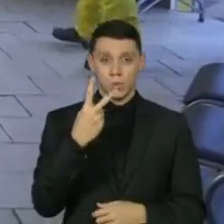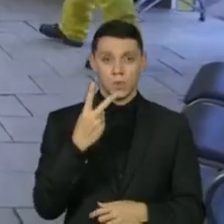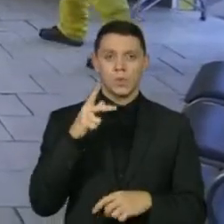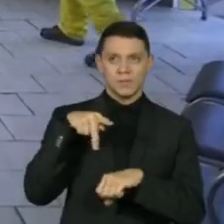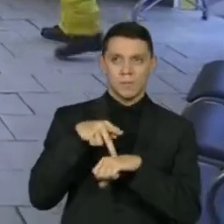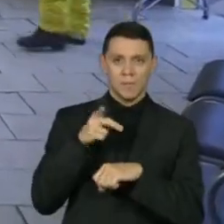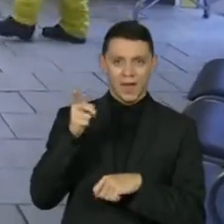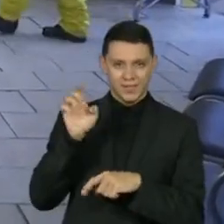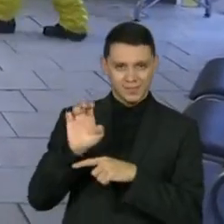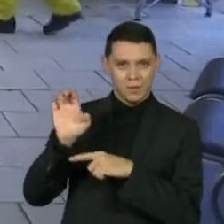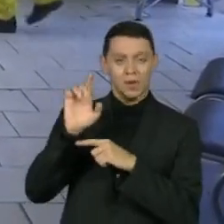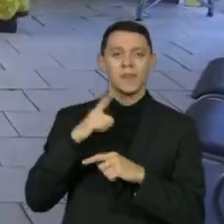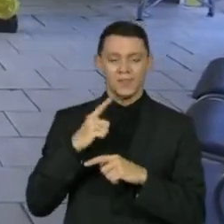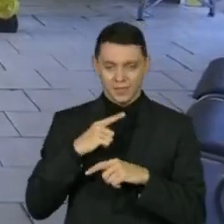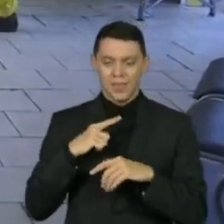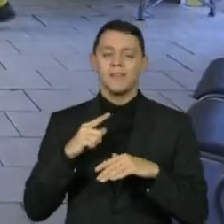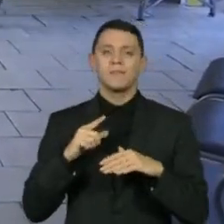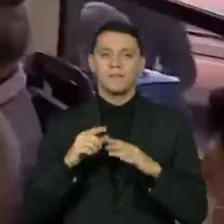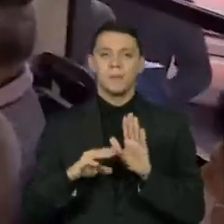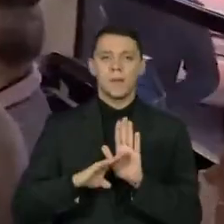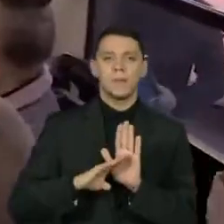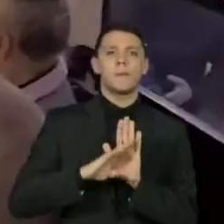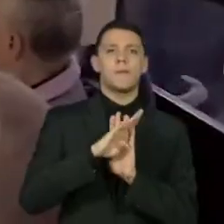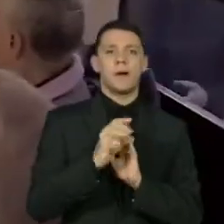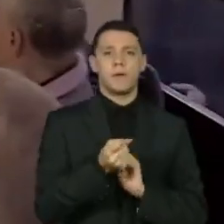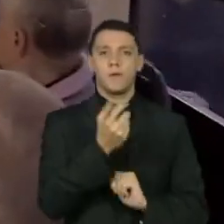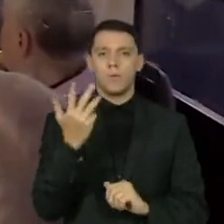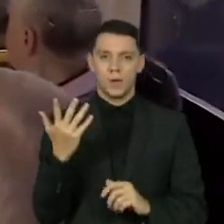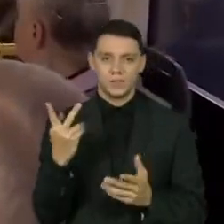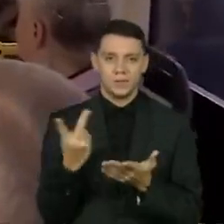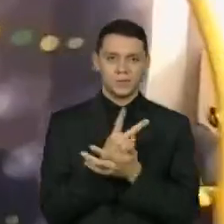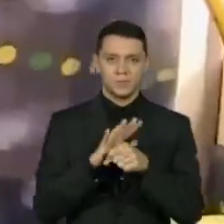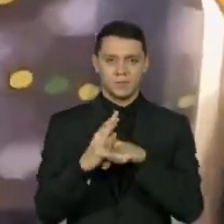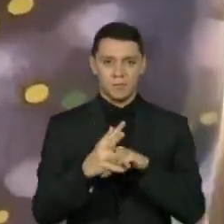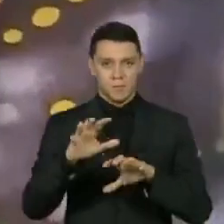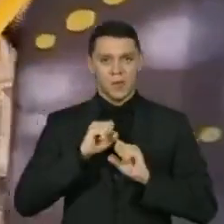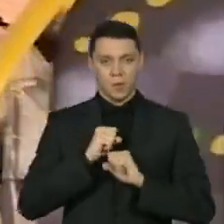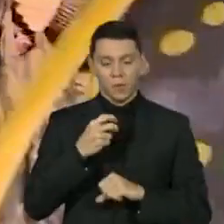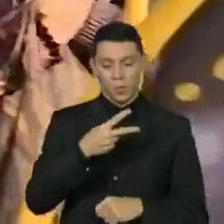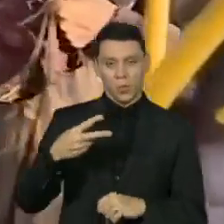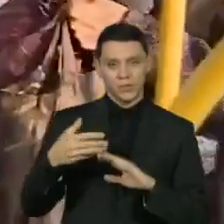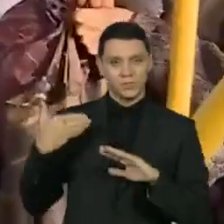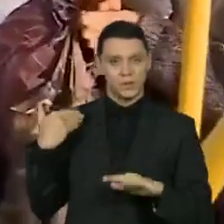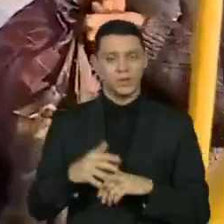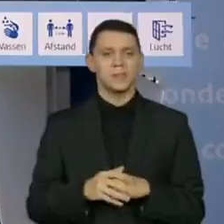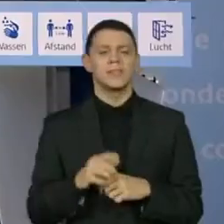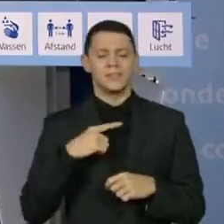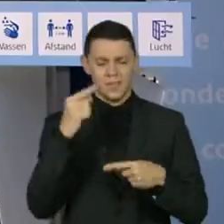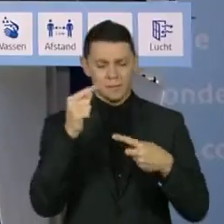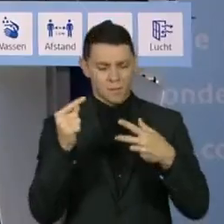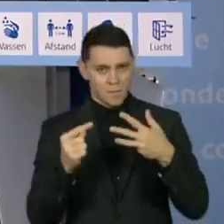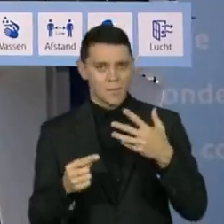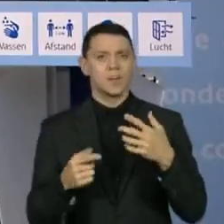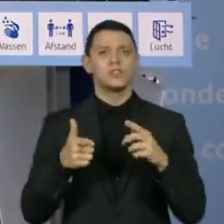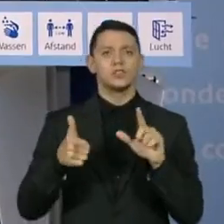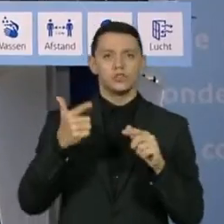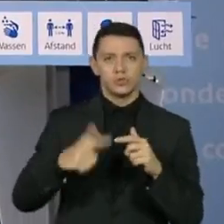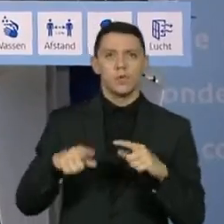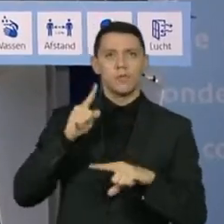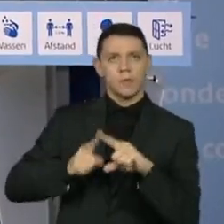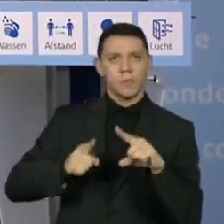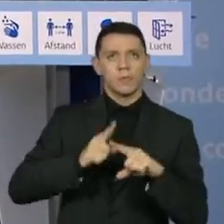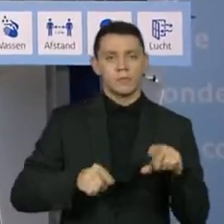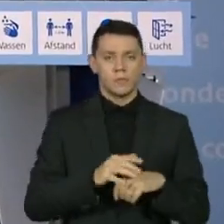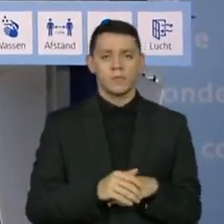de vítimas nas últimas duas semanas. E várias medidas de restrição estão de volta. As mais recentes